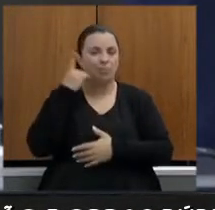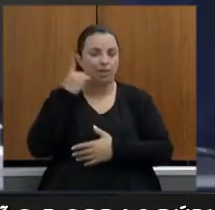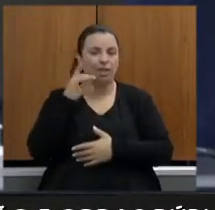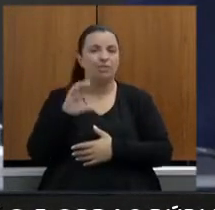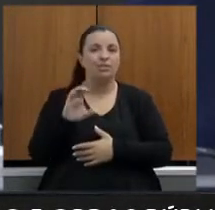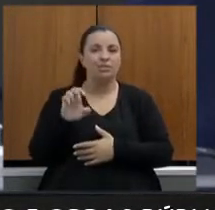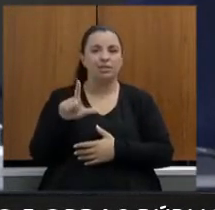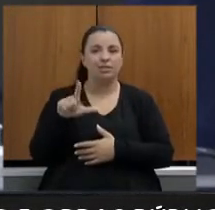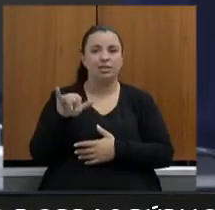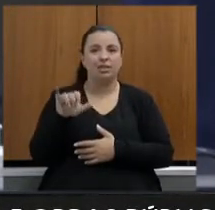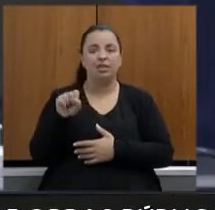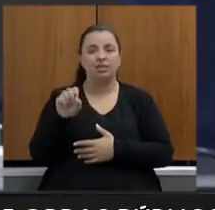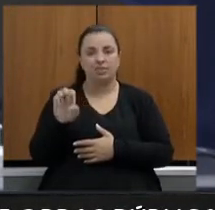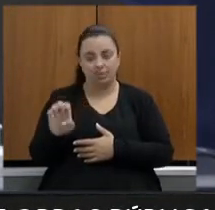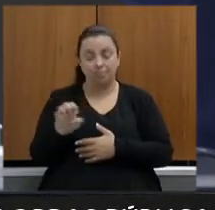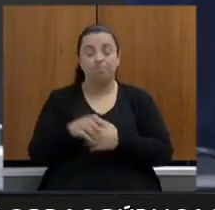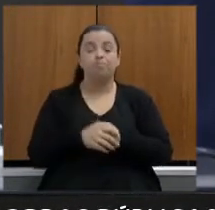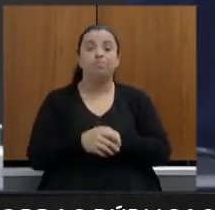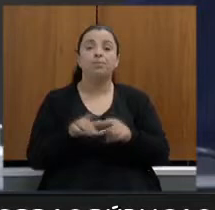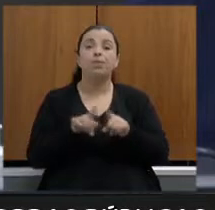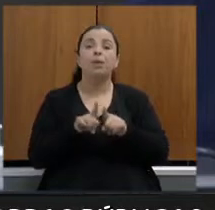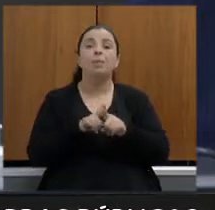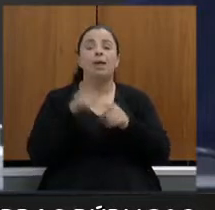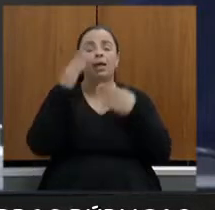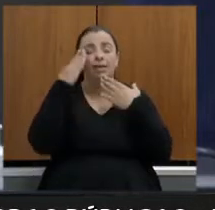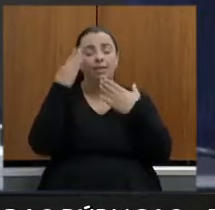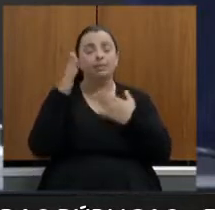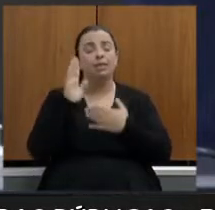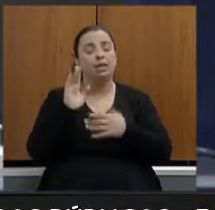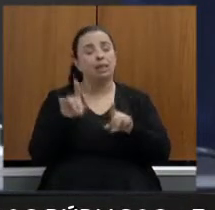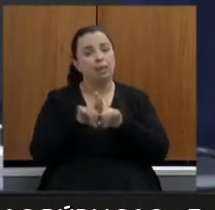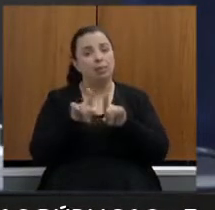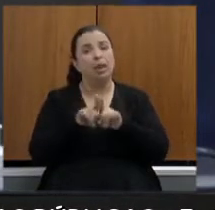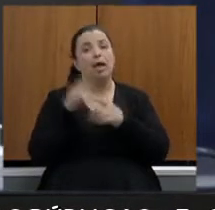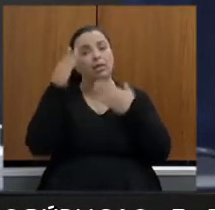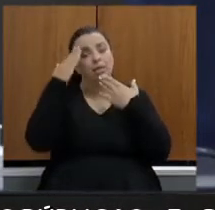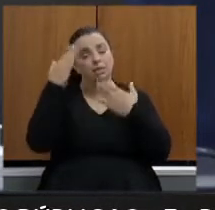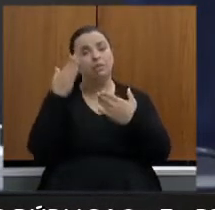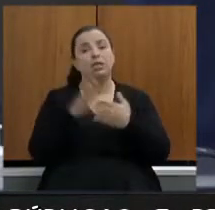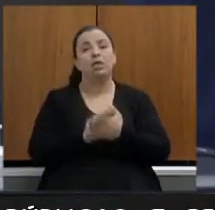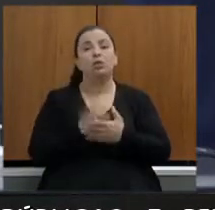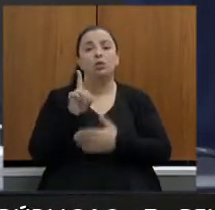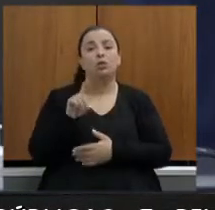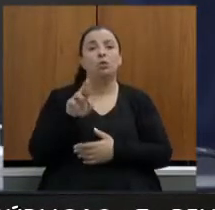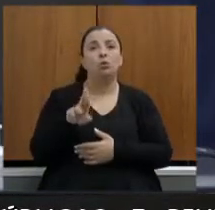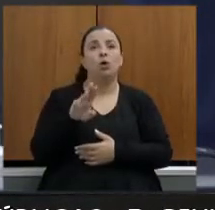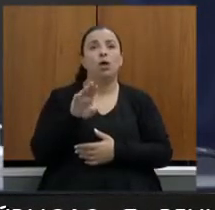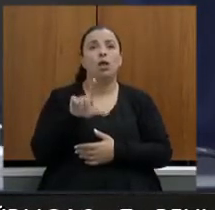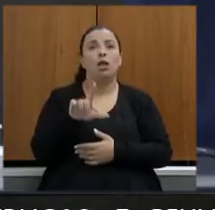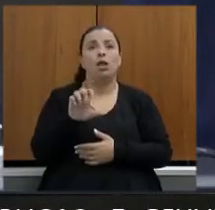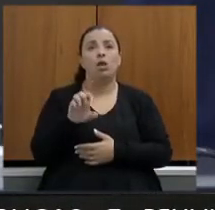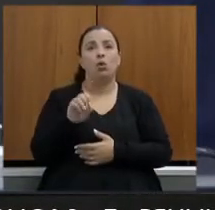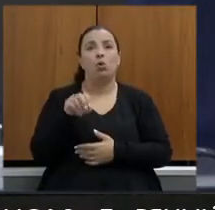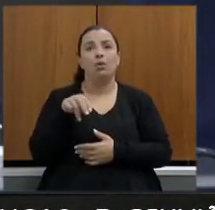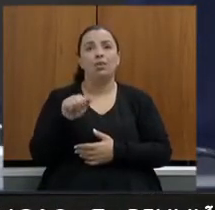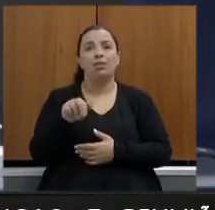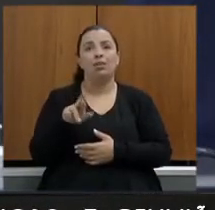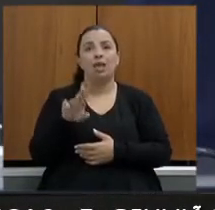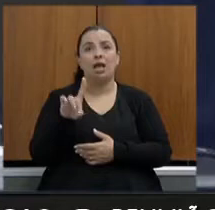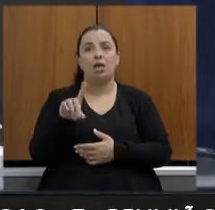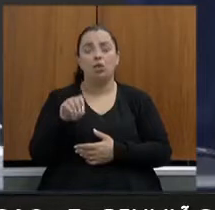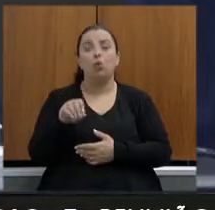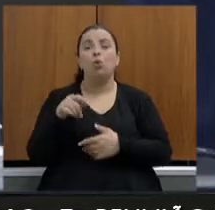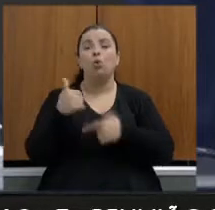queria dizer já agradecendo as palavras do doutor Leonardo Maia que tem feito um trabalho com